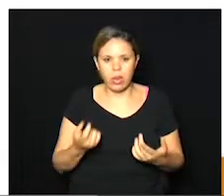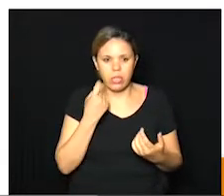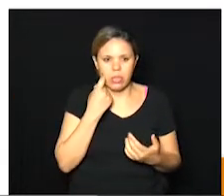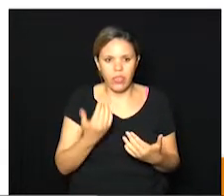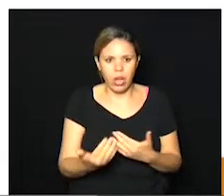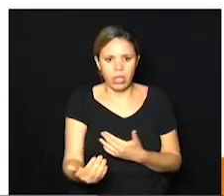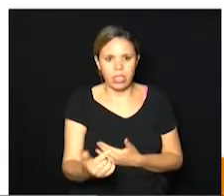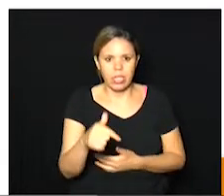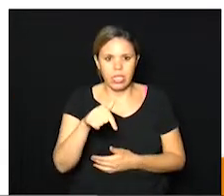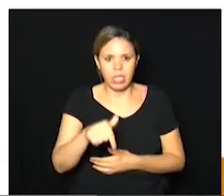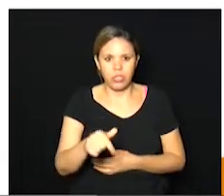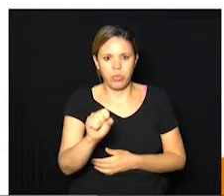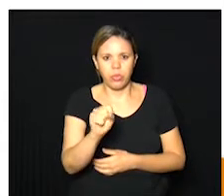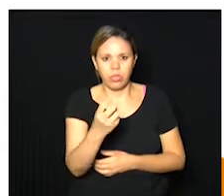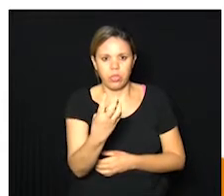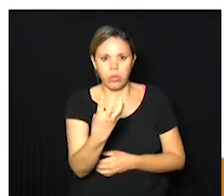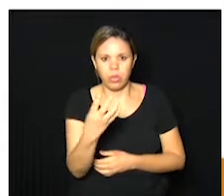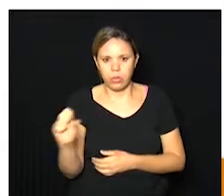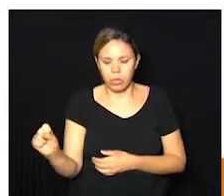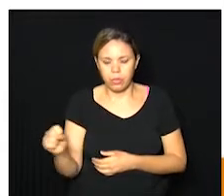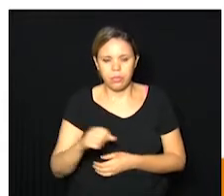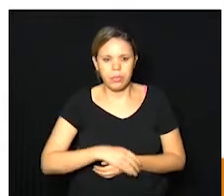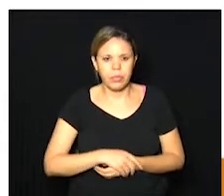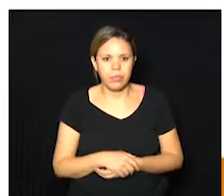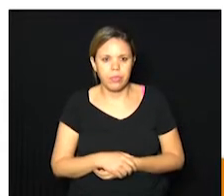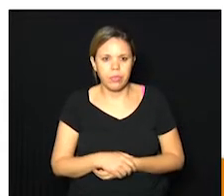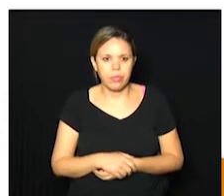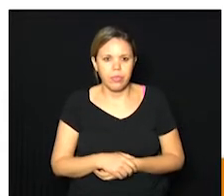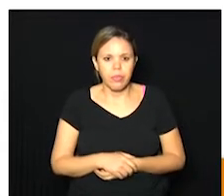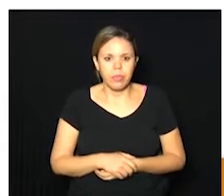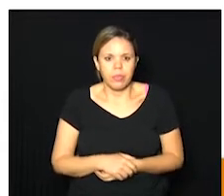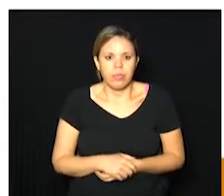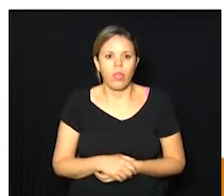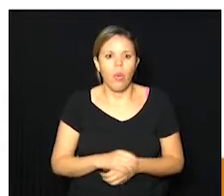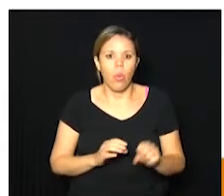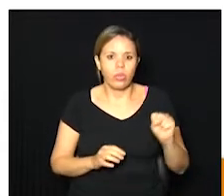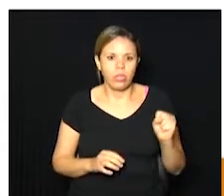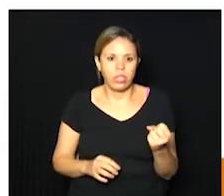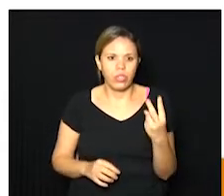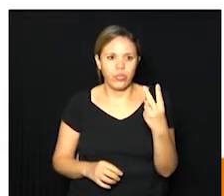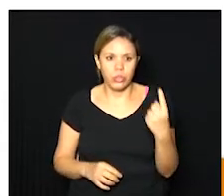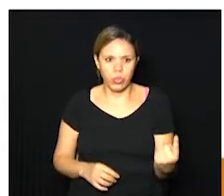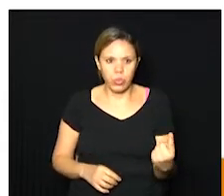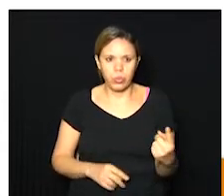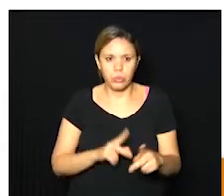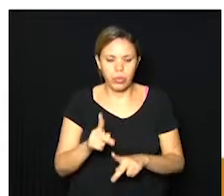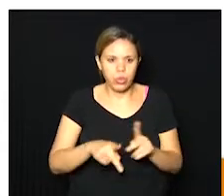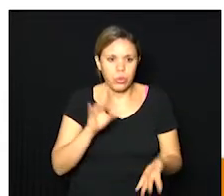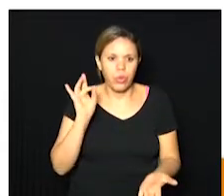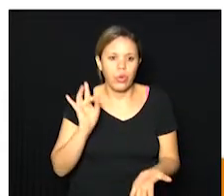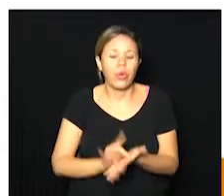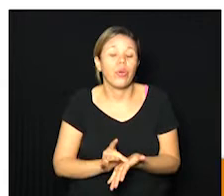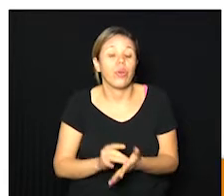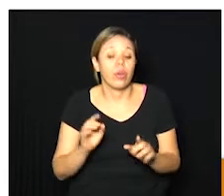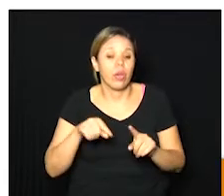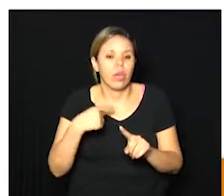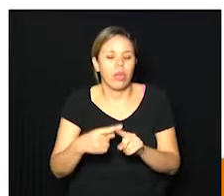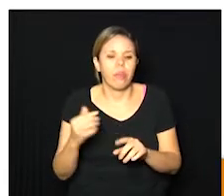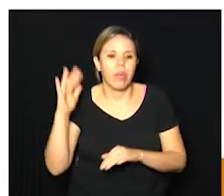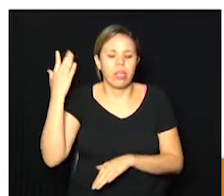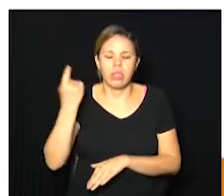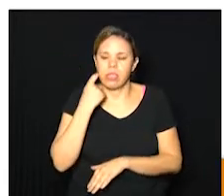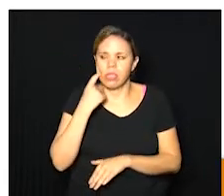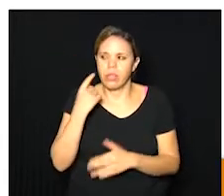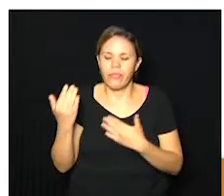.848, 821 casos confirmados a mais desde a última